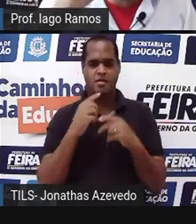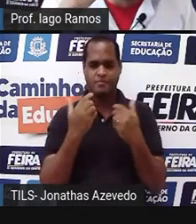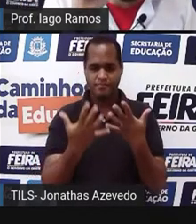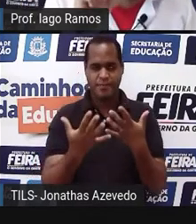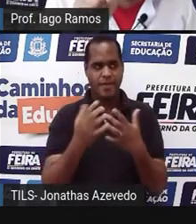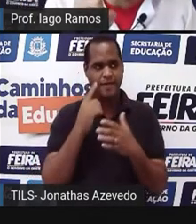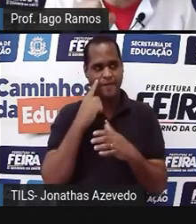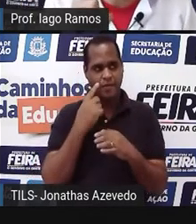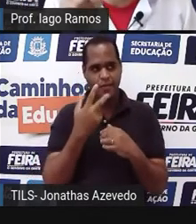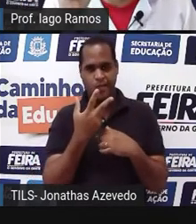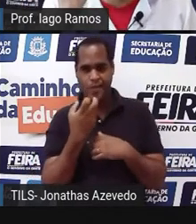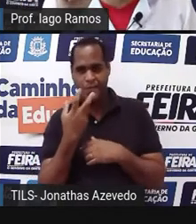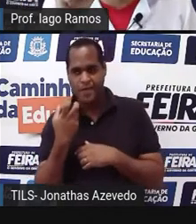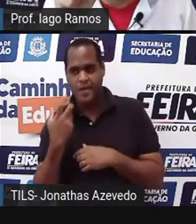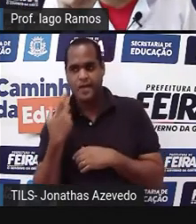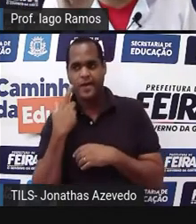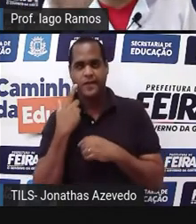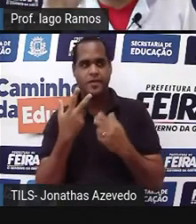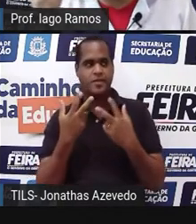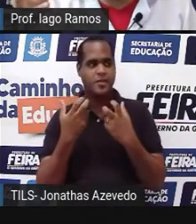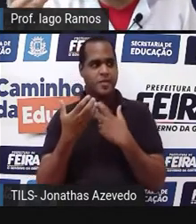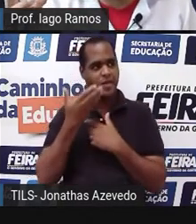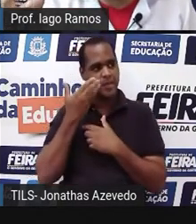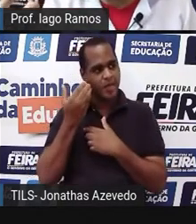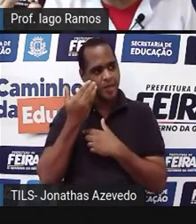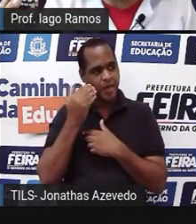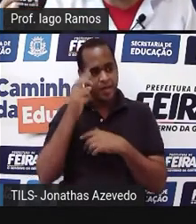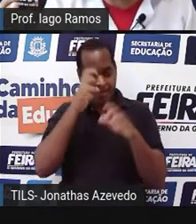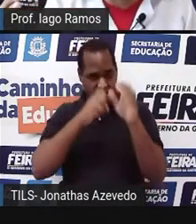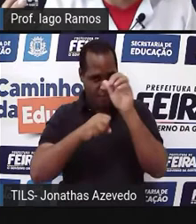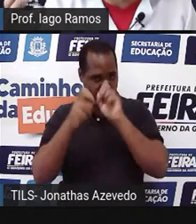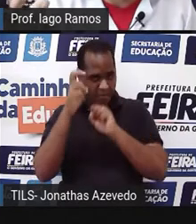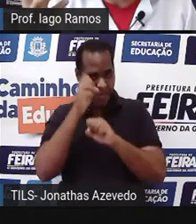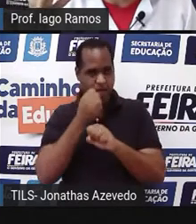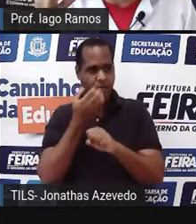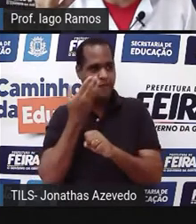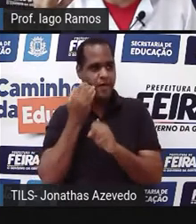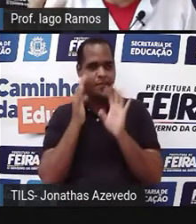observadora, você consegue prestar atenção nas coisas